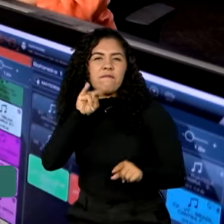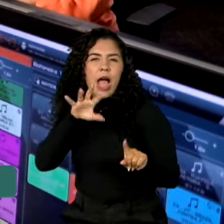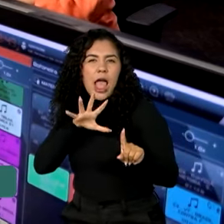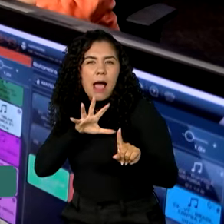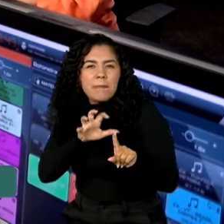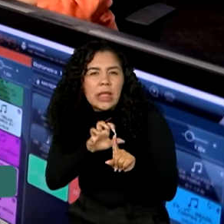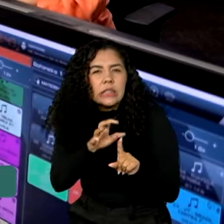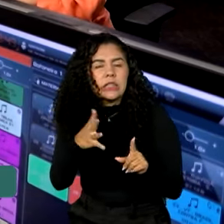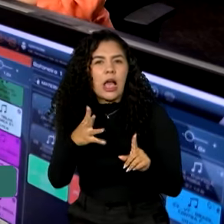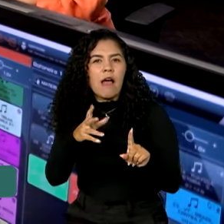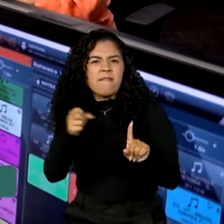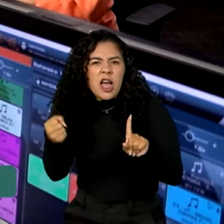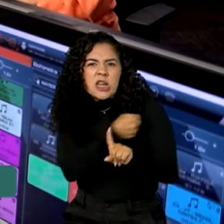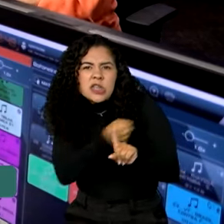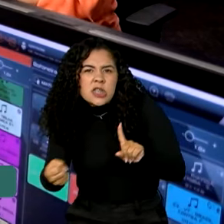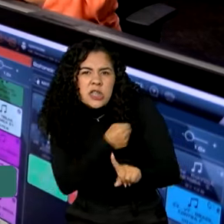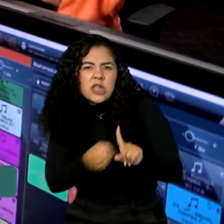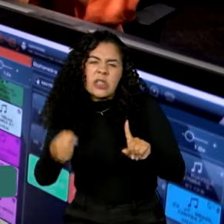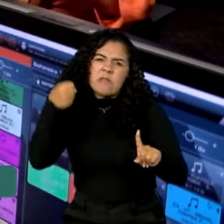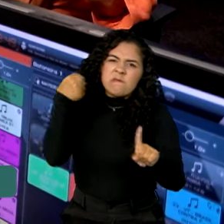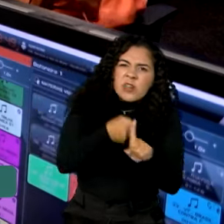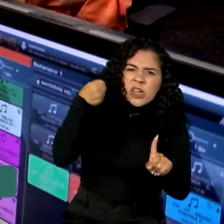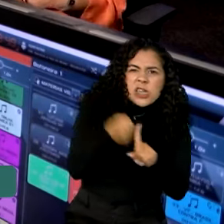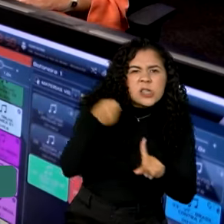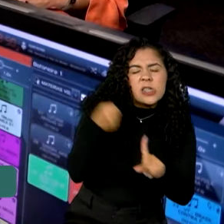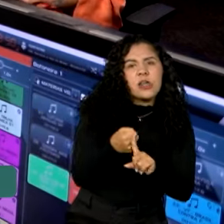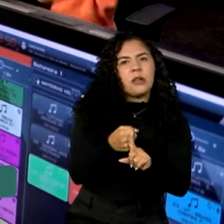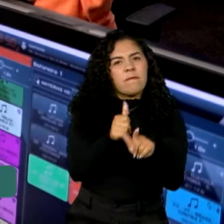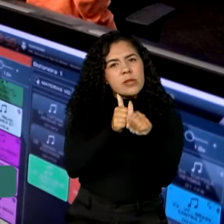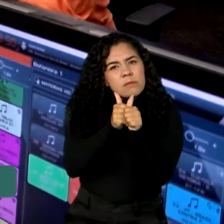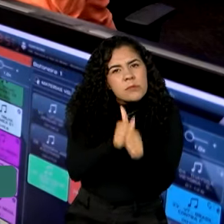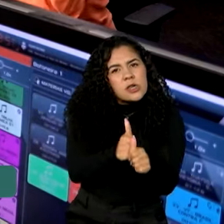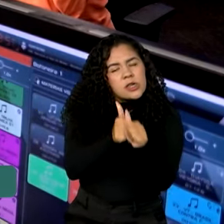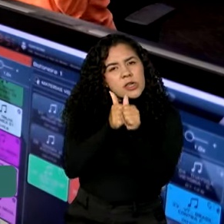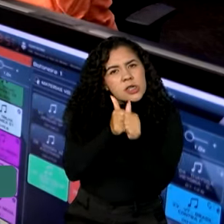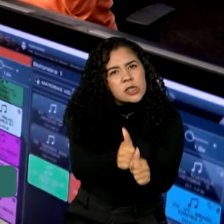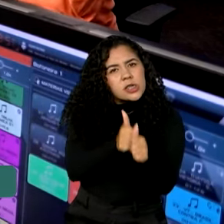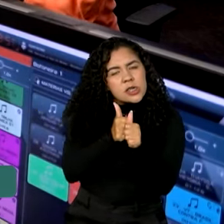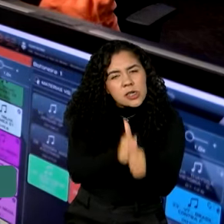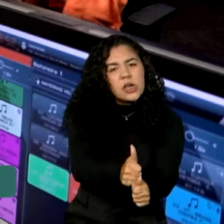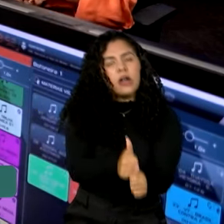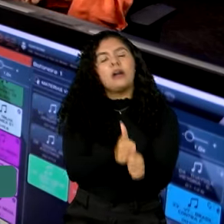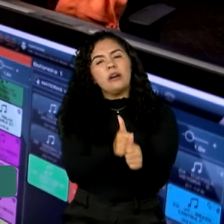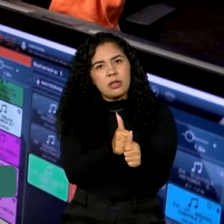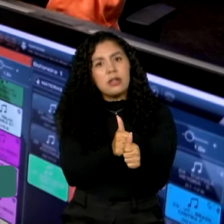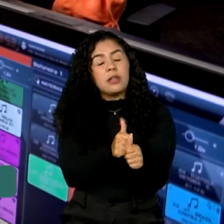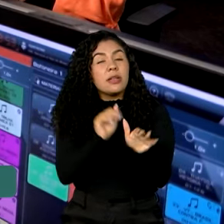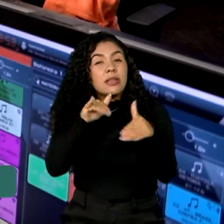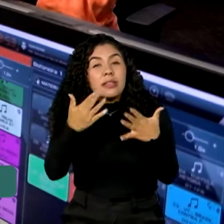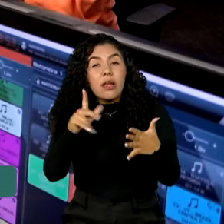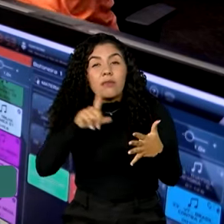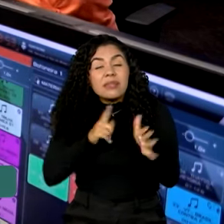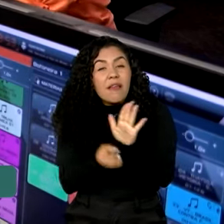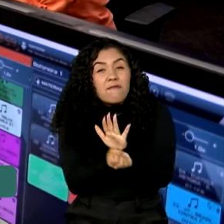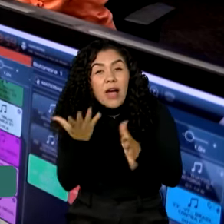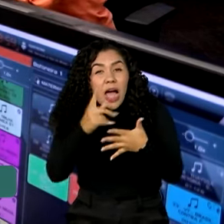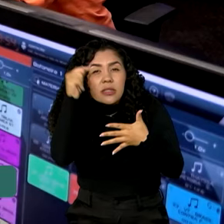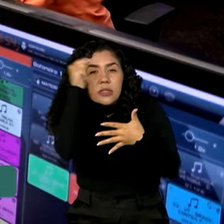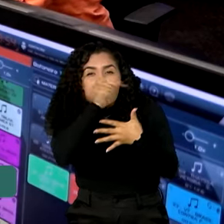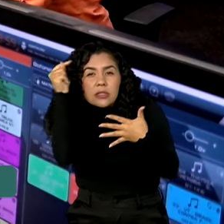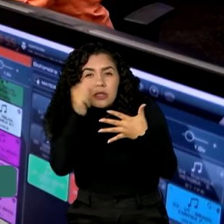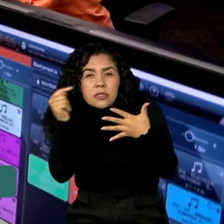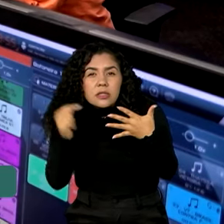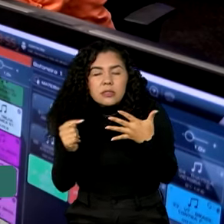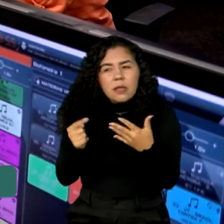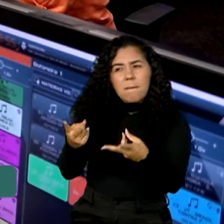bater, ele vai espancar, ele vai perseguir, que é o crime de stalker. Então, você vai ter vários sintomas e